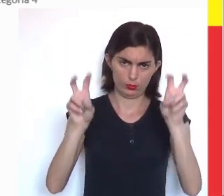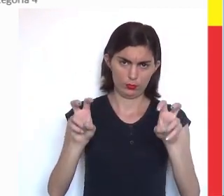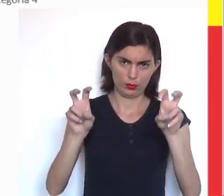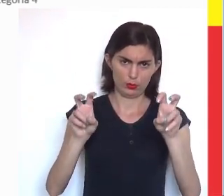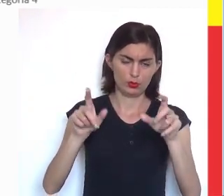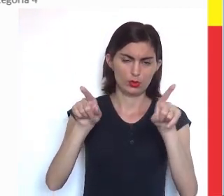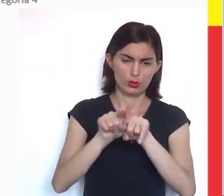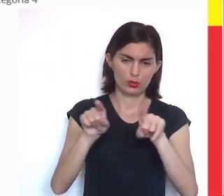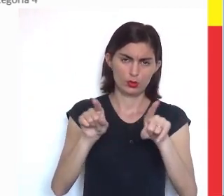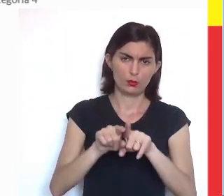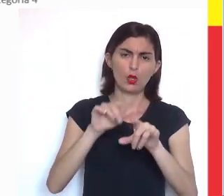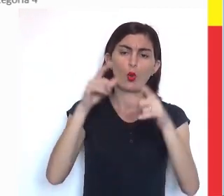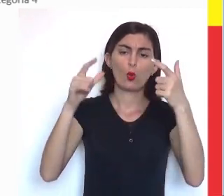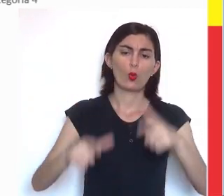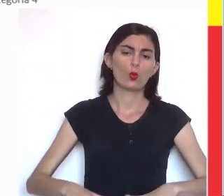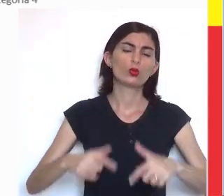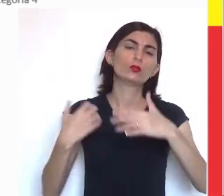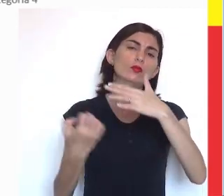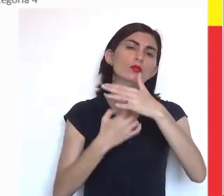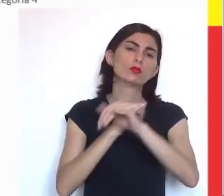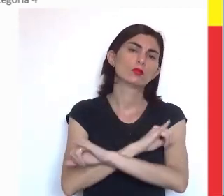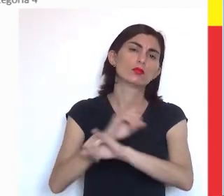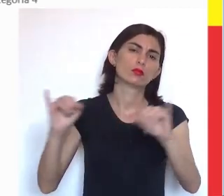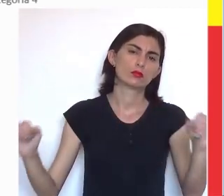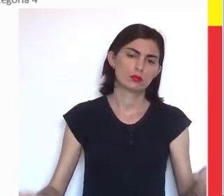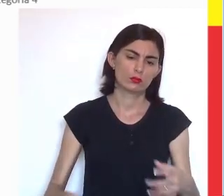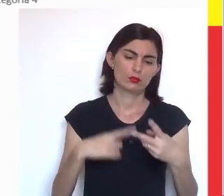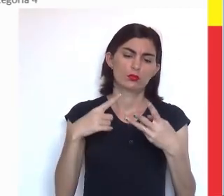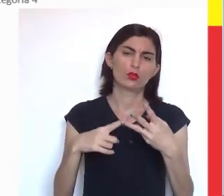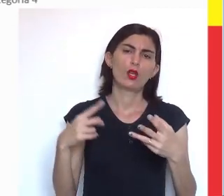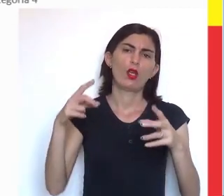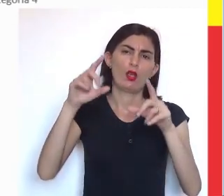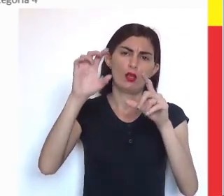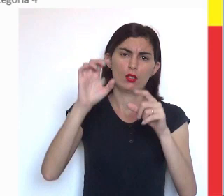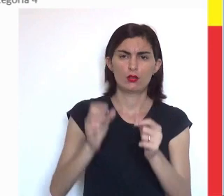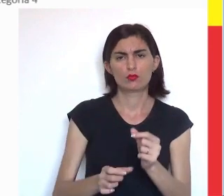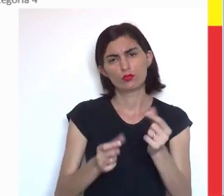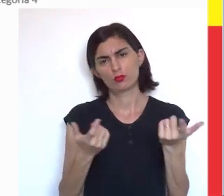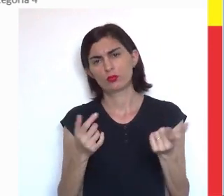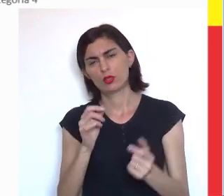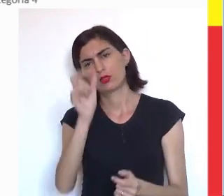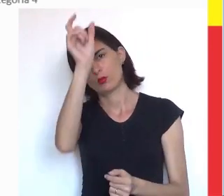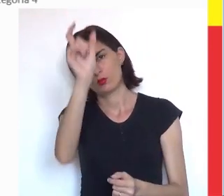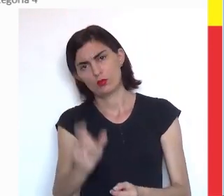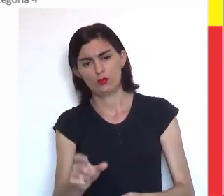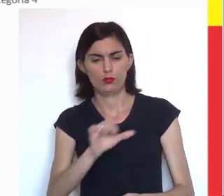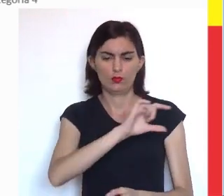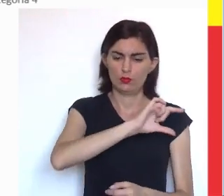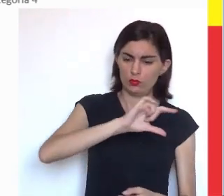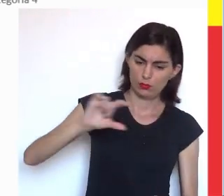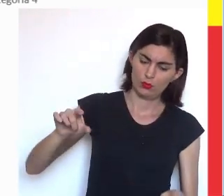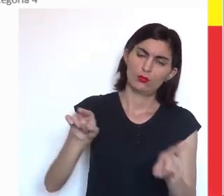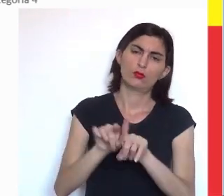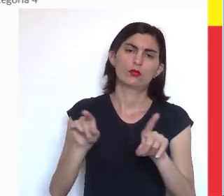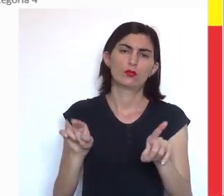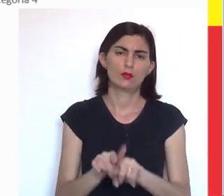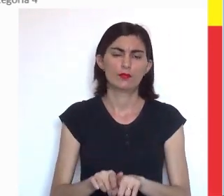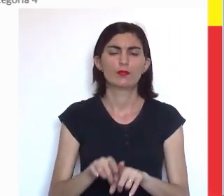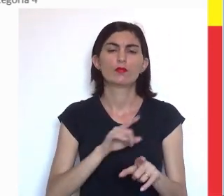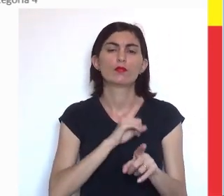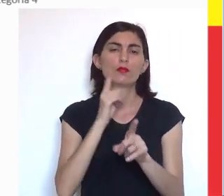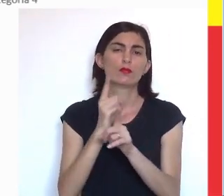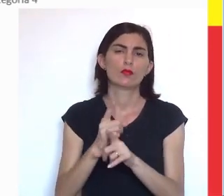título, iremos encontrar a fonte, iremos e os eixos, o eixo horizontal e o eixo vertical